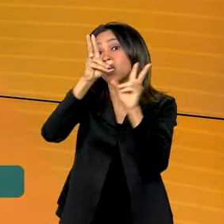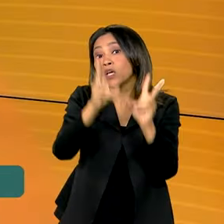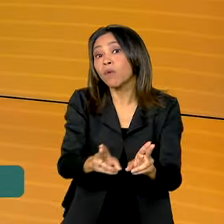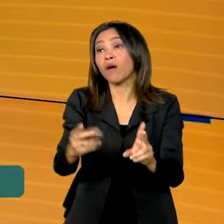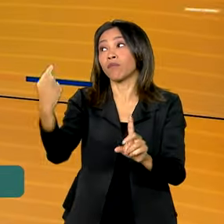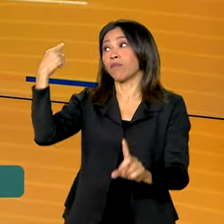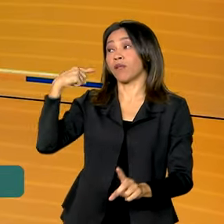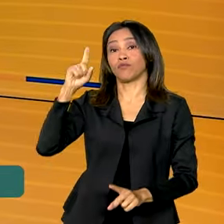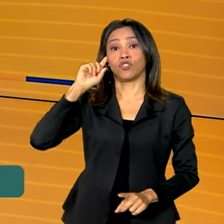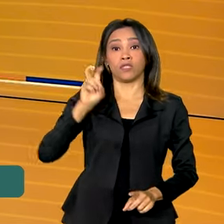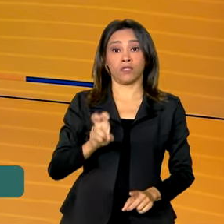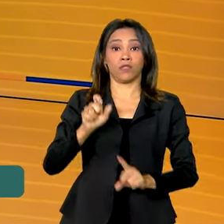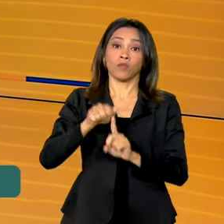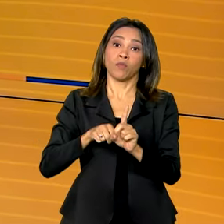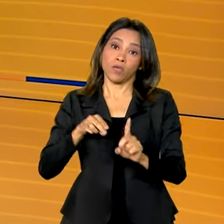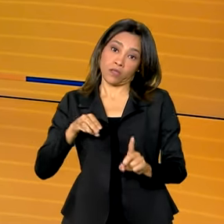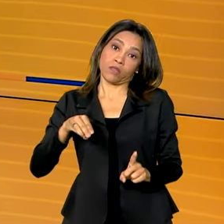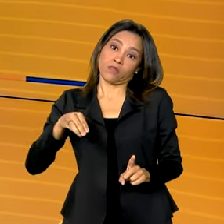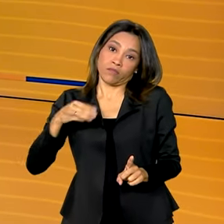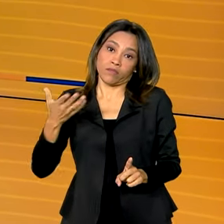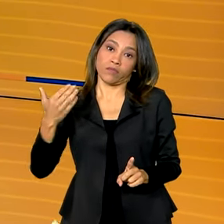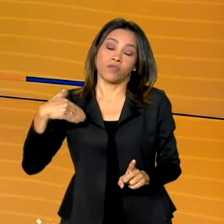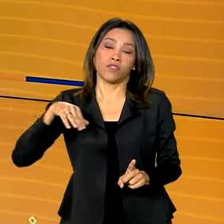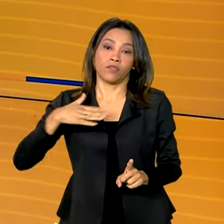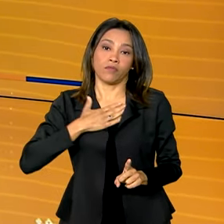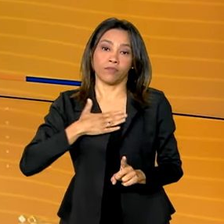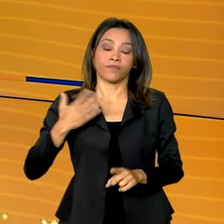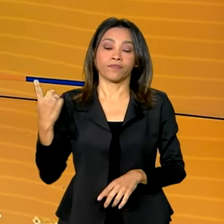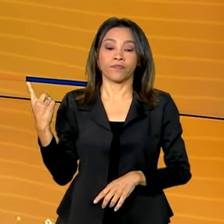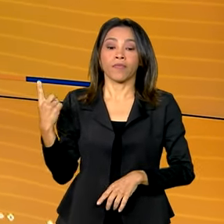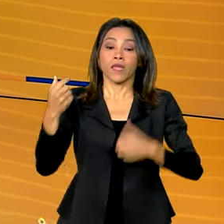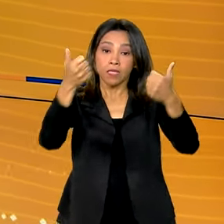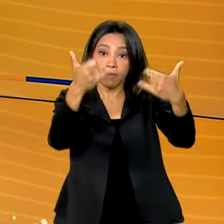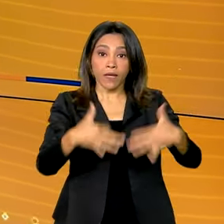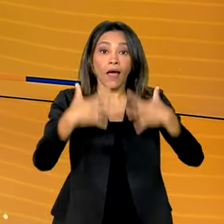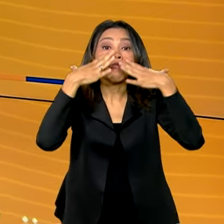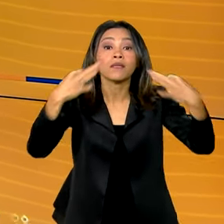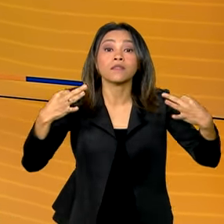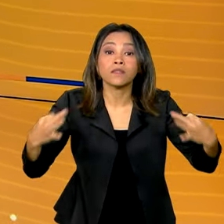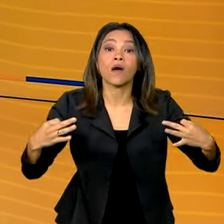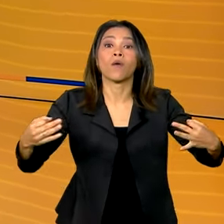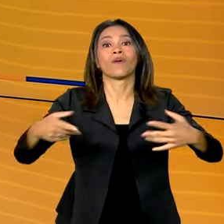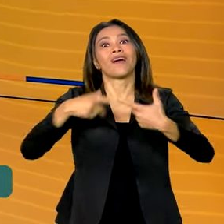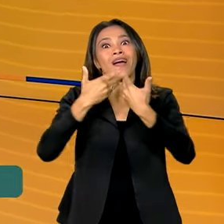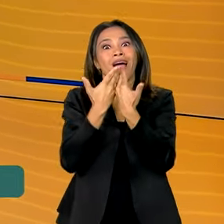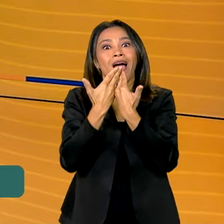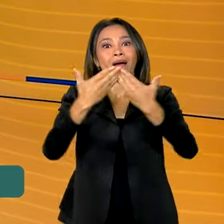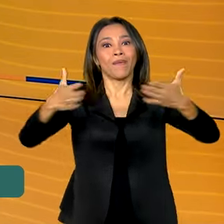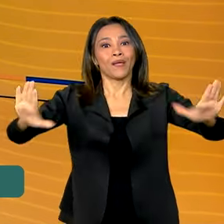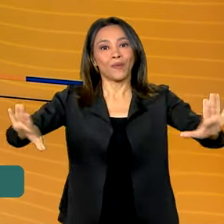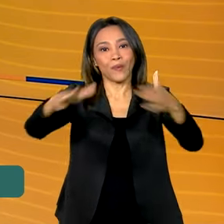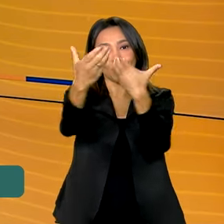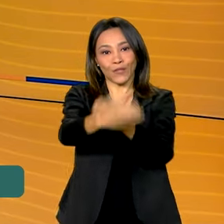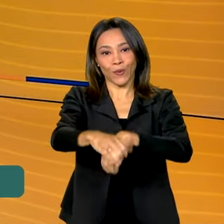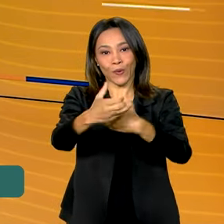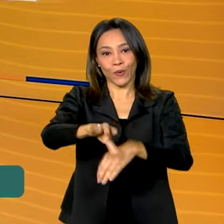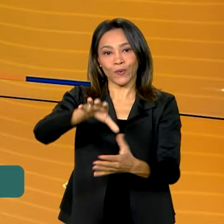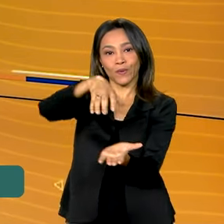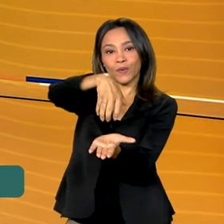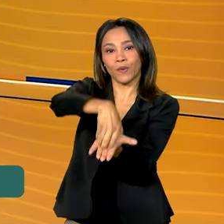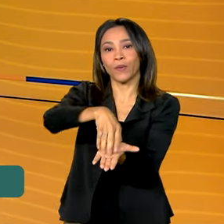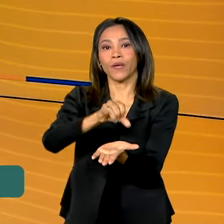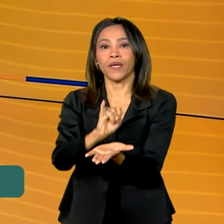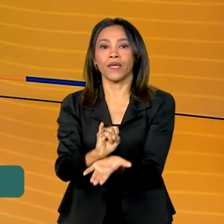de agosto. E atenção, concurseiros. O governo federal autorizou a abertura de concurso público para o IBAMA com